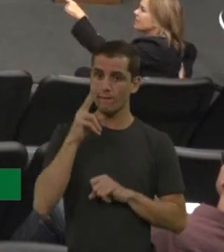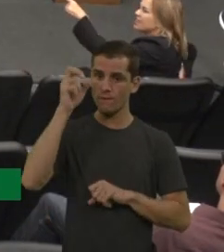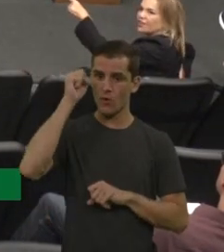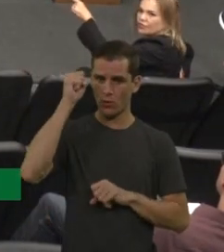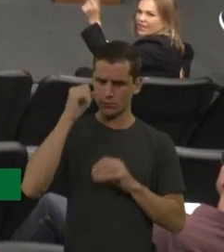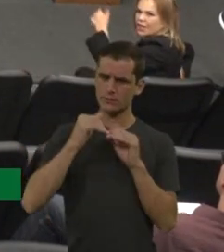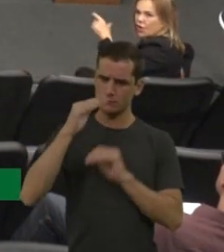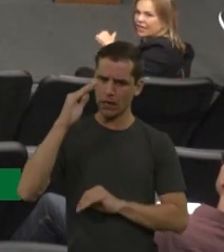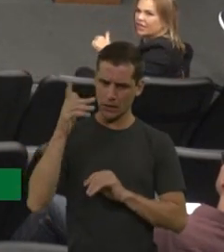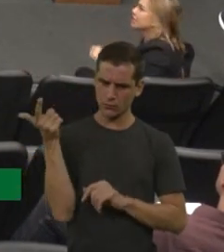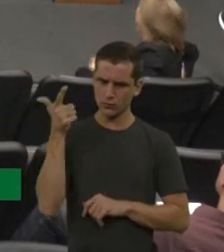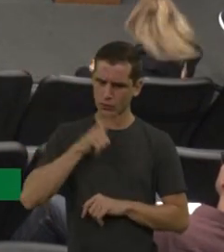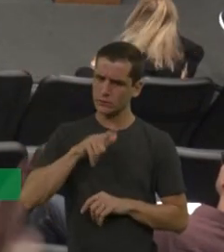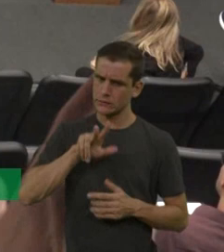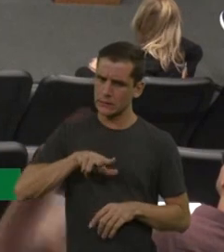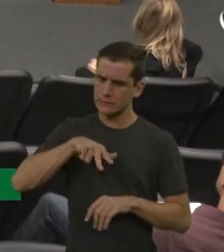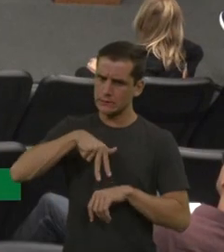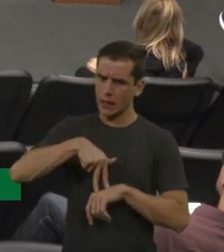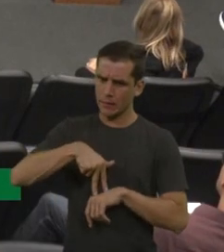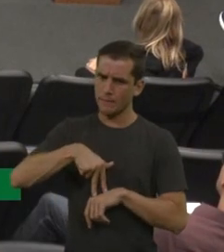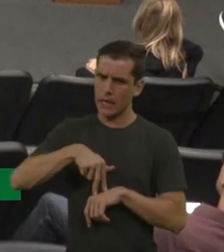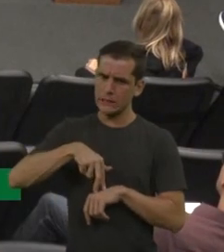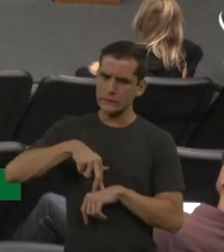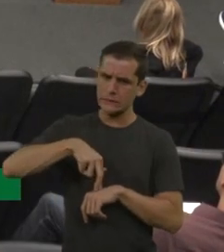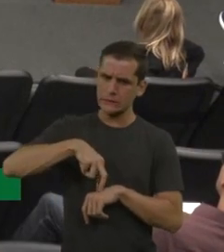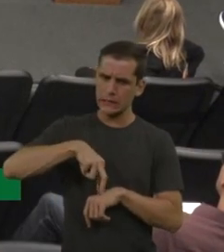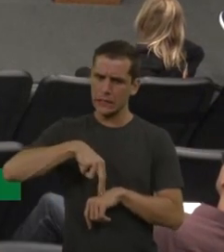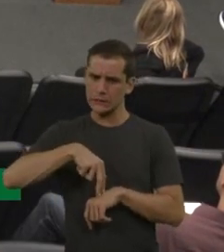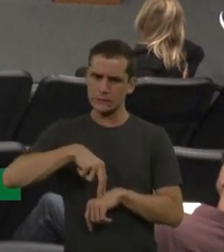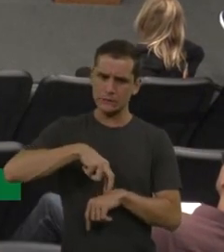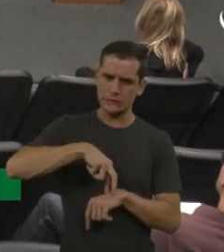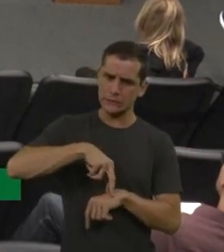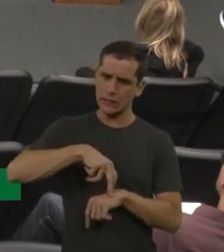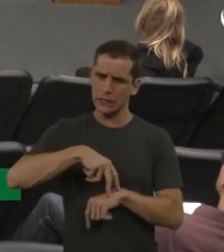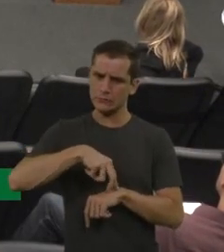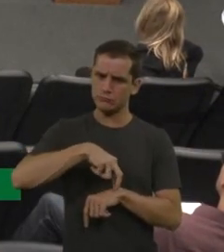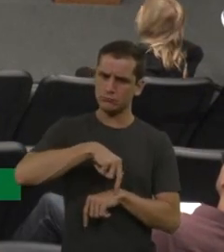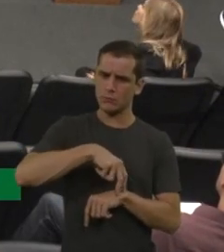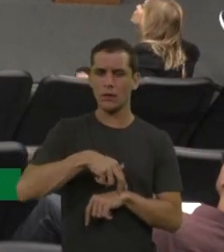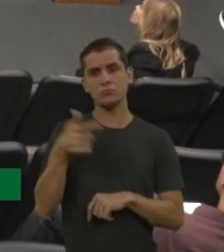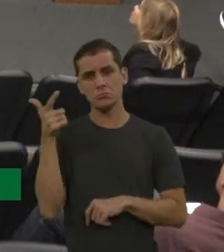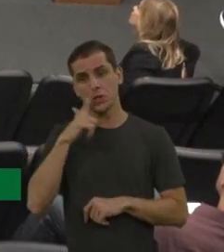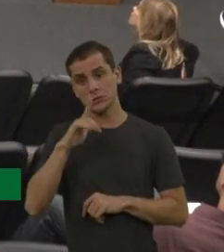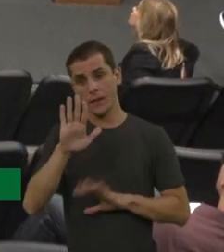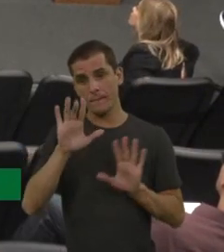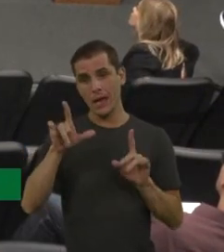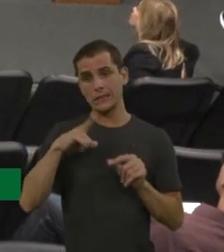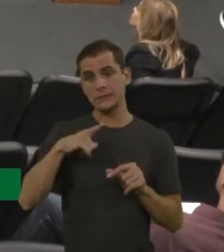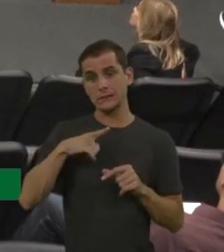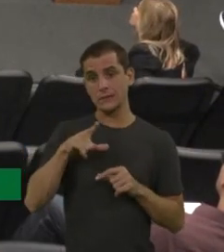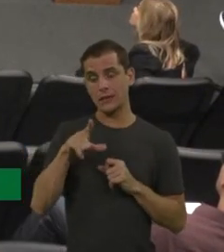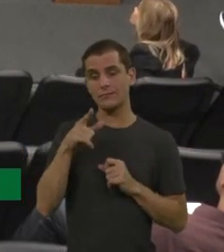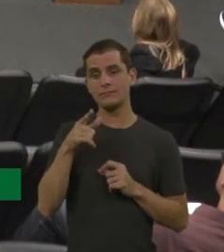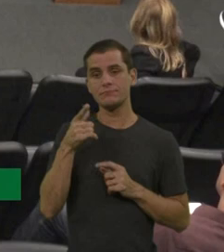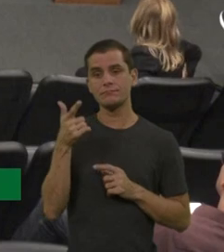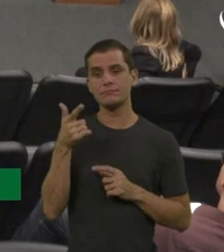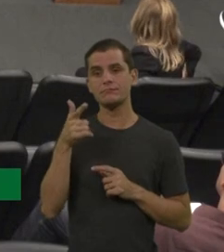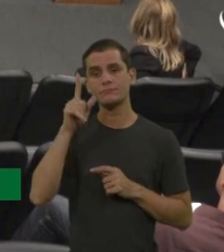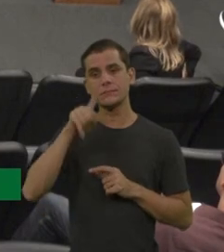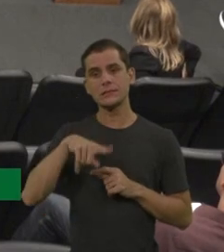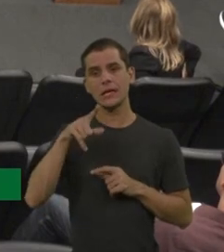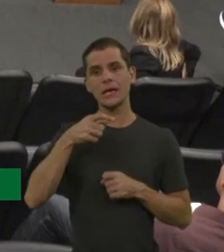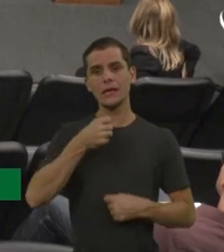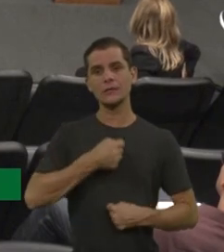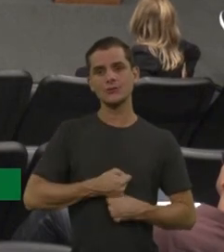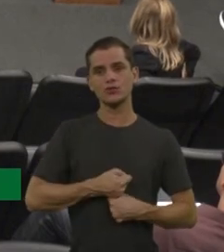chegar a ficar em pé, podem chegar a dar alguns passos com apoio e um sinal muito frequente neles é a presença de escoliose, então